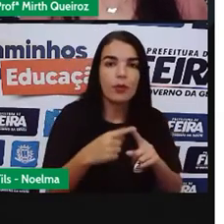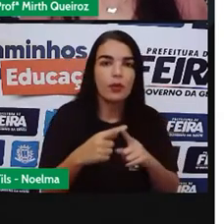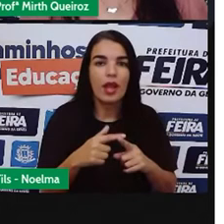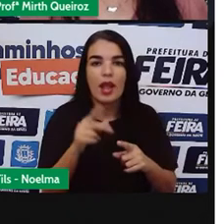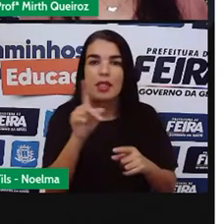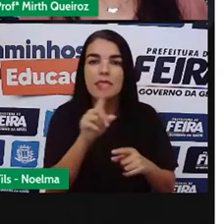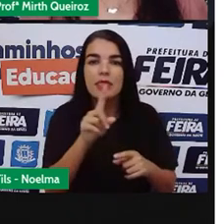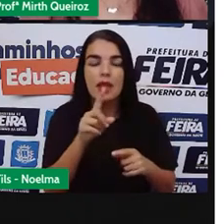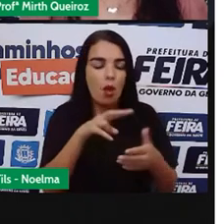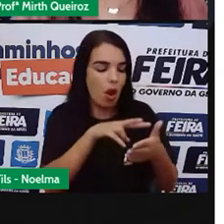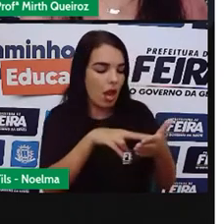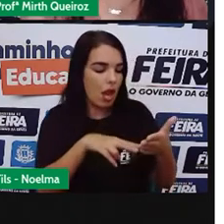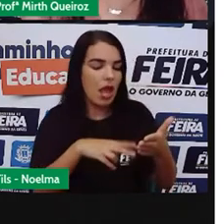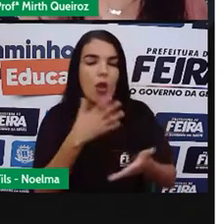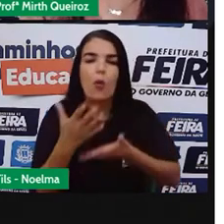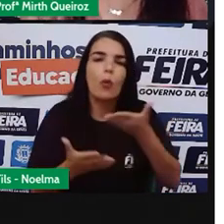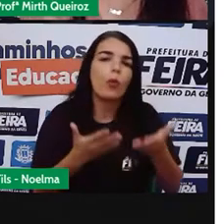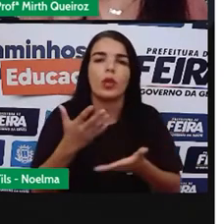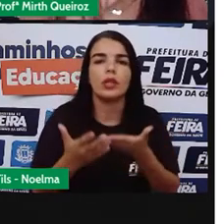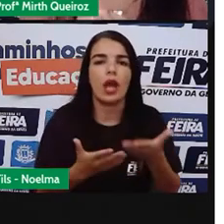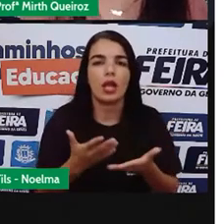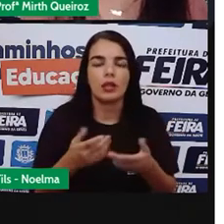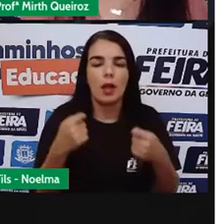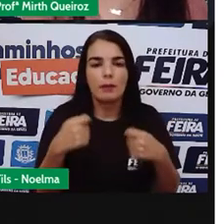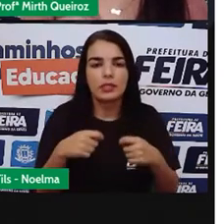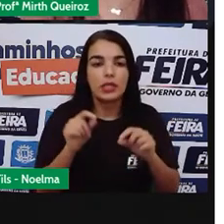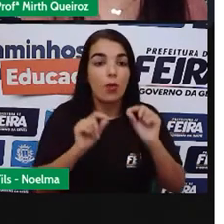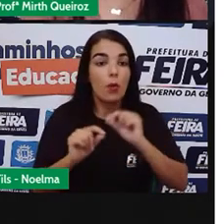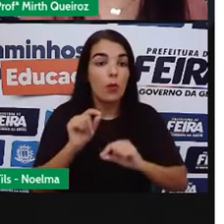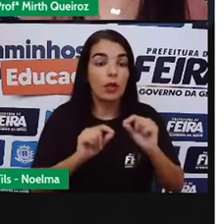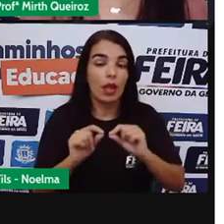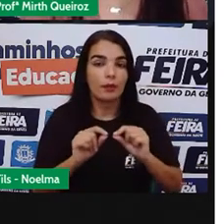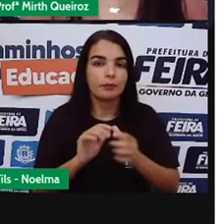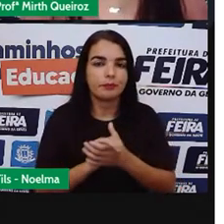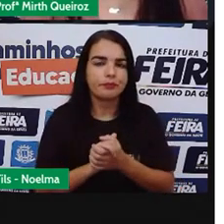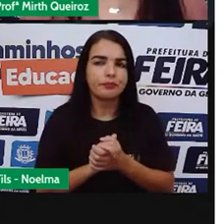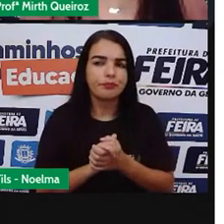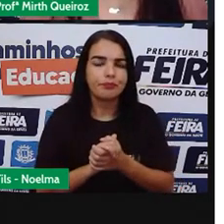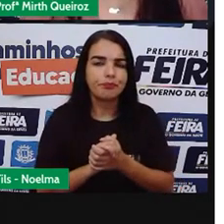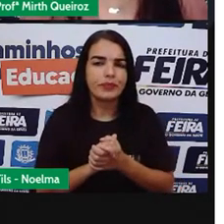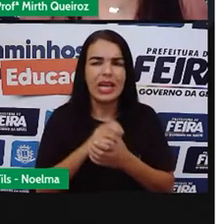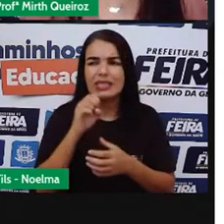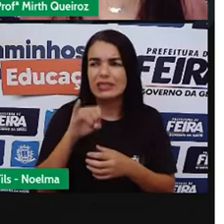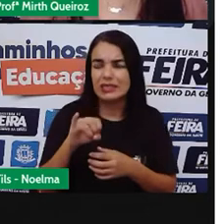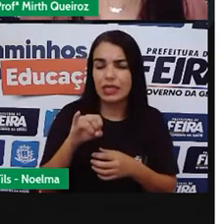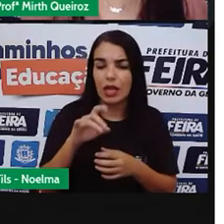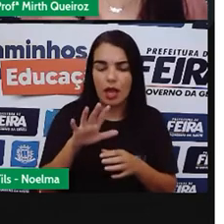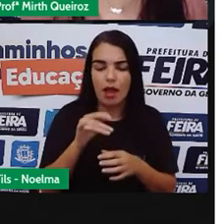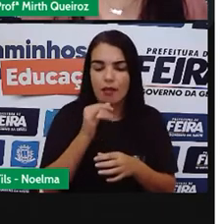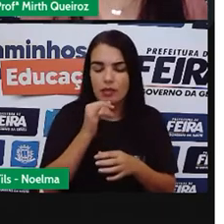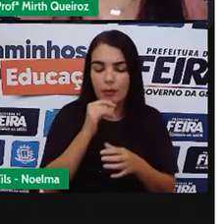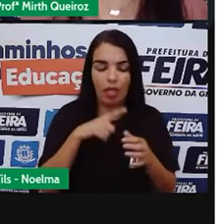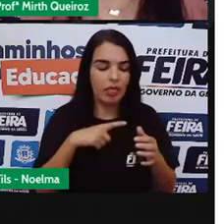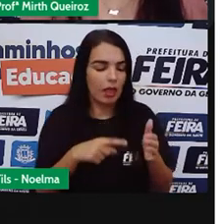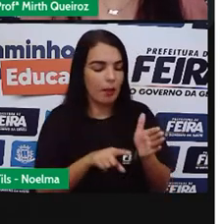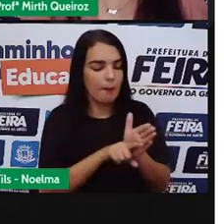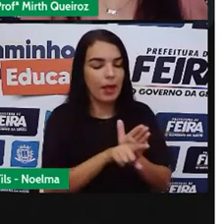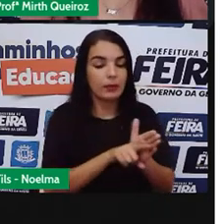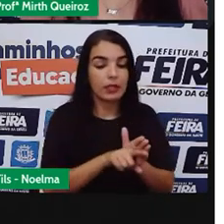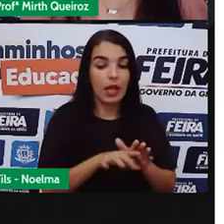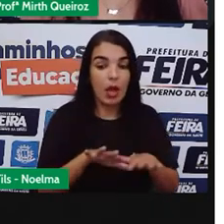esse enunciado. Às vezes está se perguntando ali, se questionando qual a alternativa